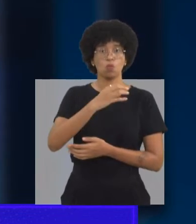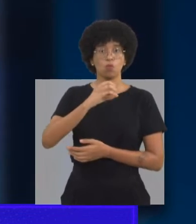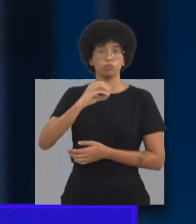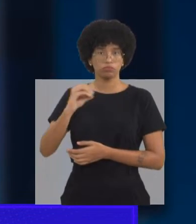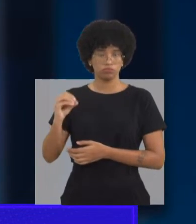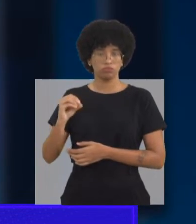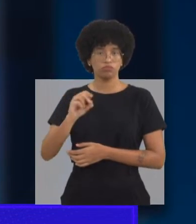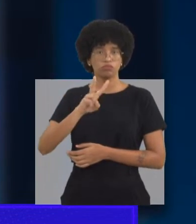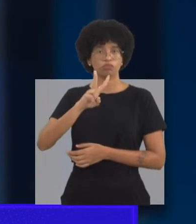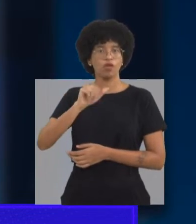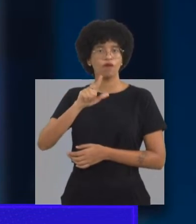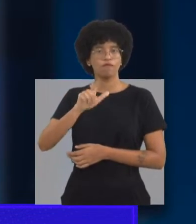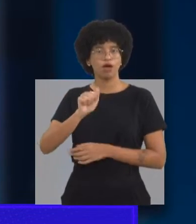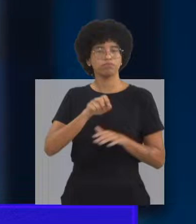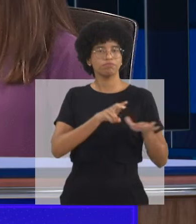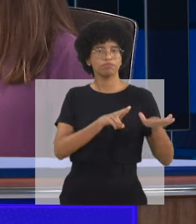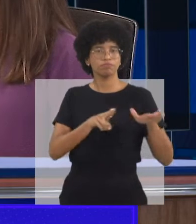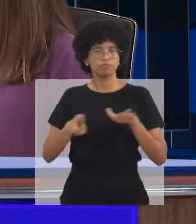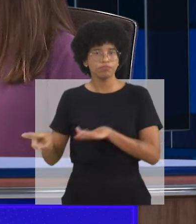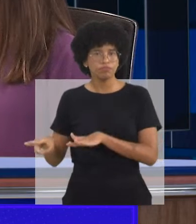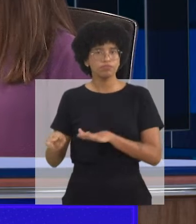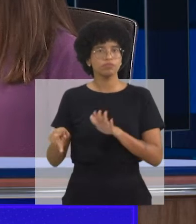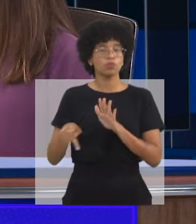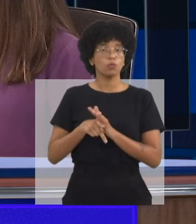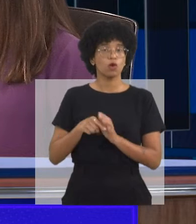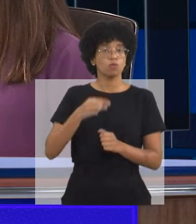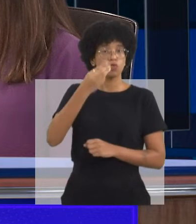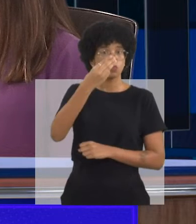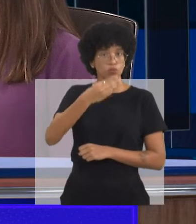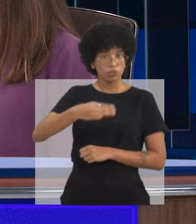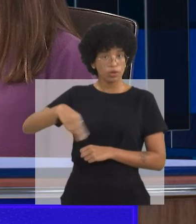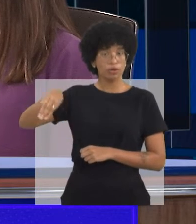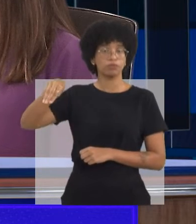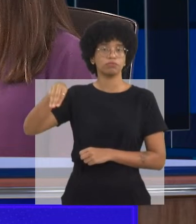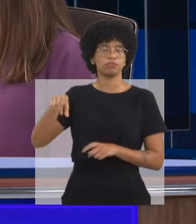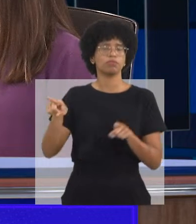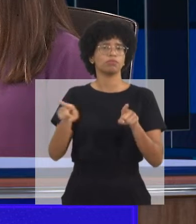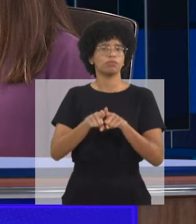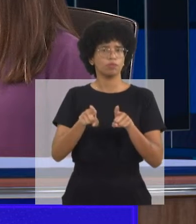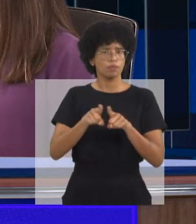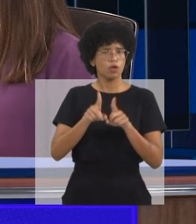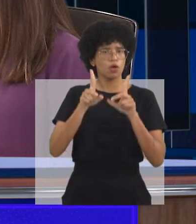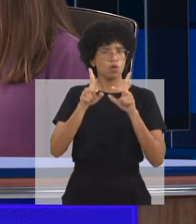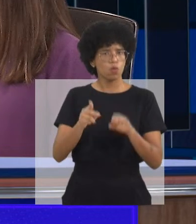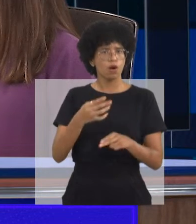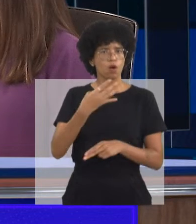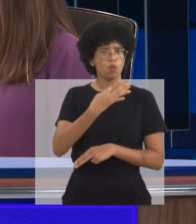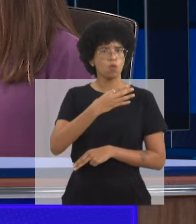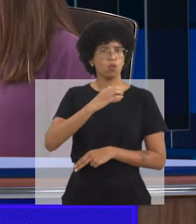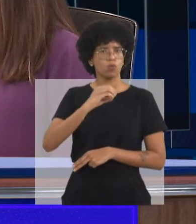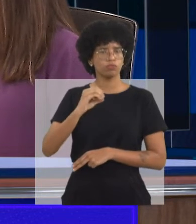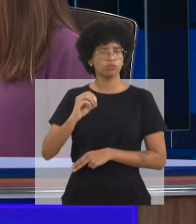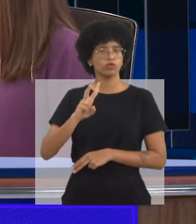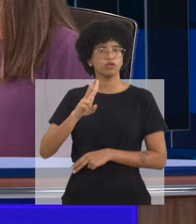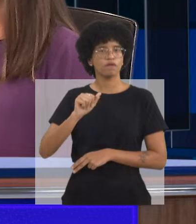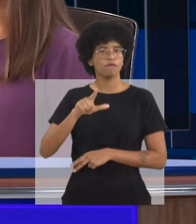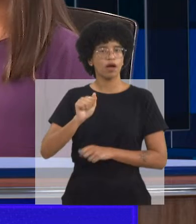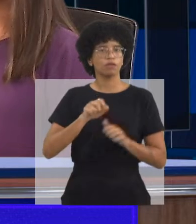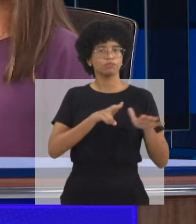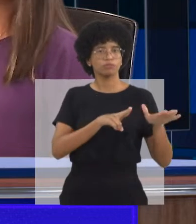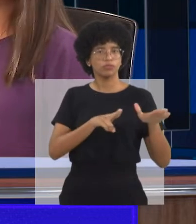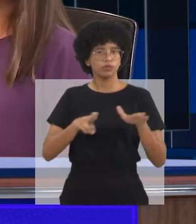que a pessoa procura. A capacidade de atendimento, hoje, quantas pessoas são mais?